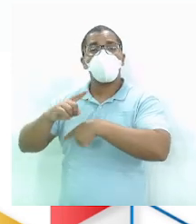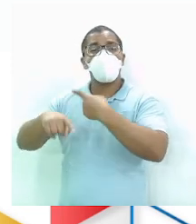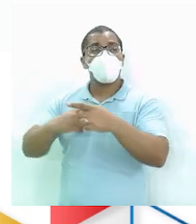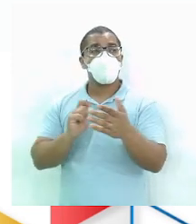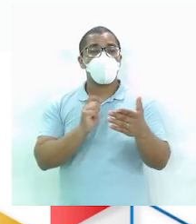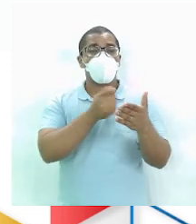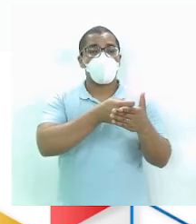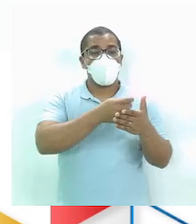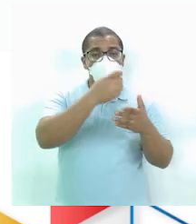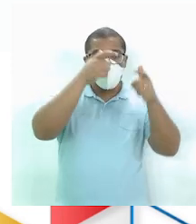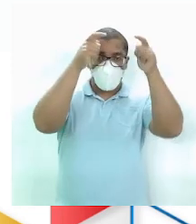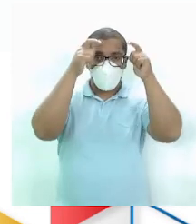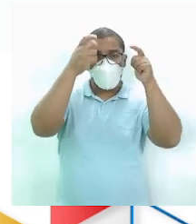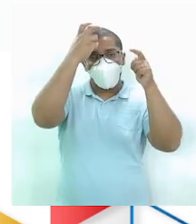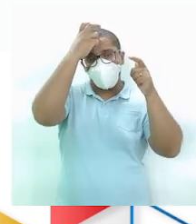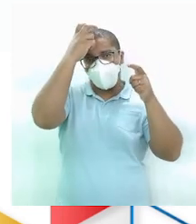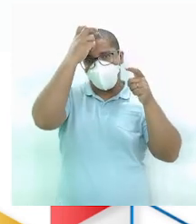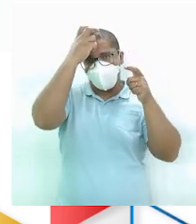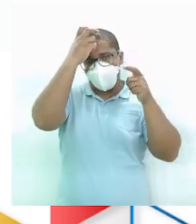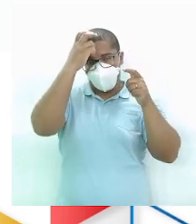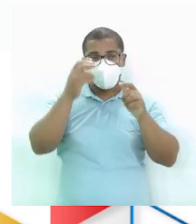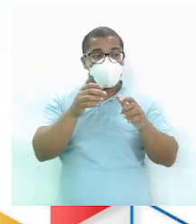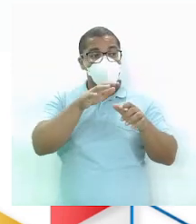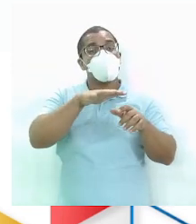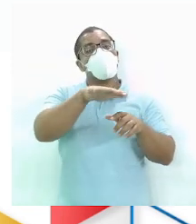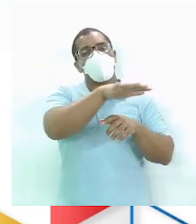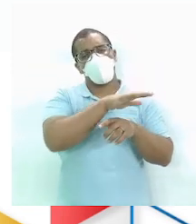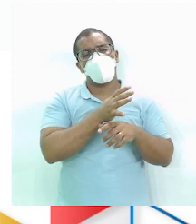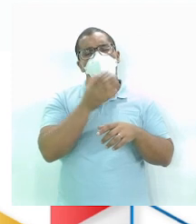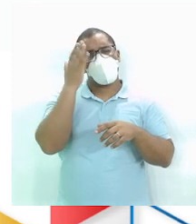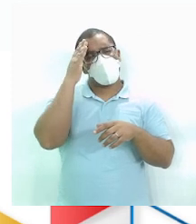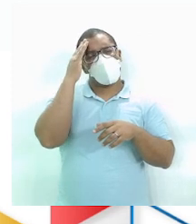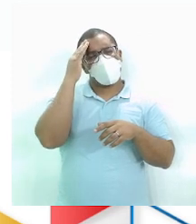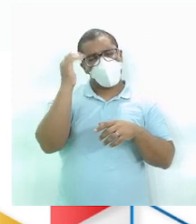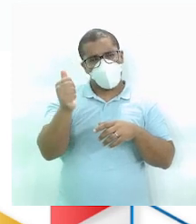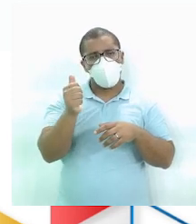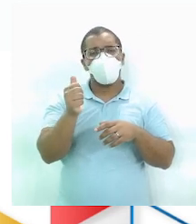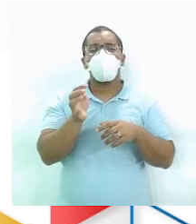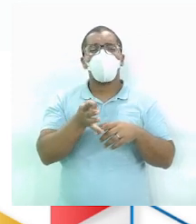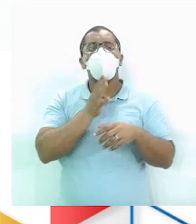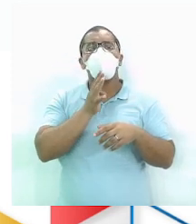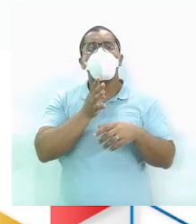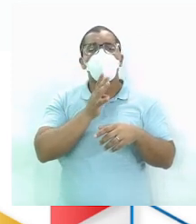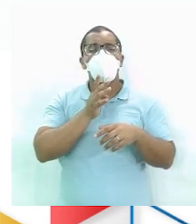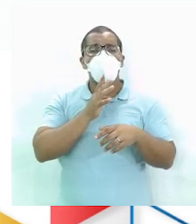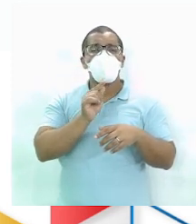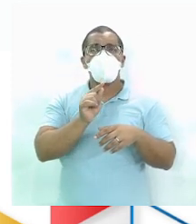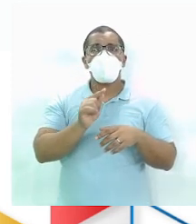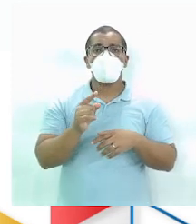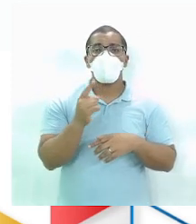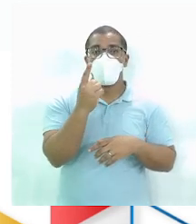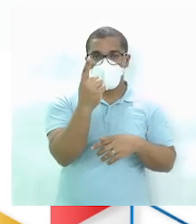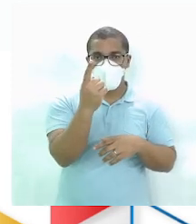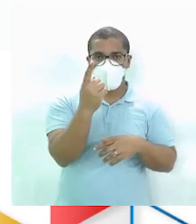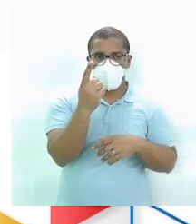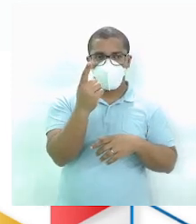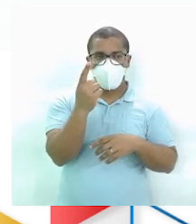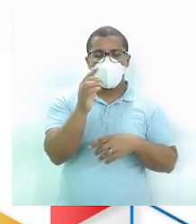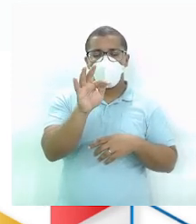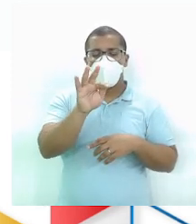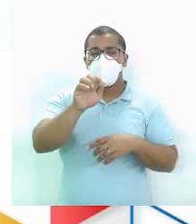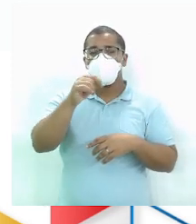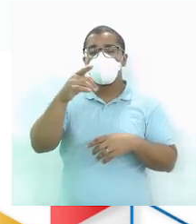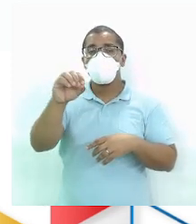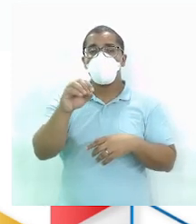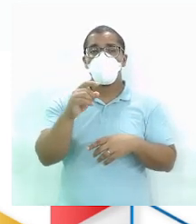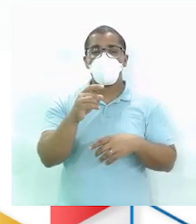faraó Ok? Então, os egípcios conheciam muito bem A fração com o numerador 1 Professor, me lembra aí O que é